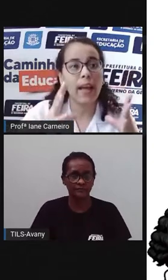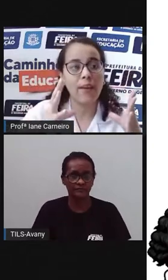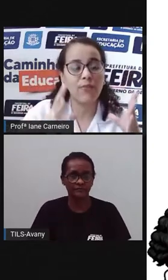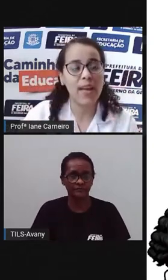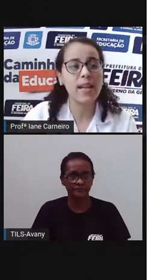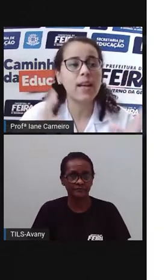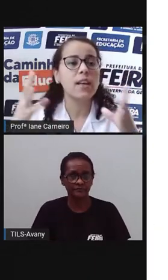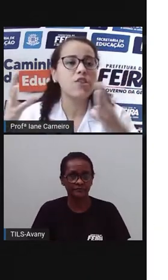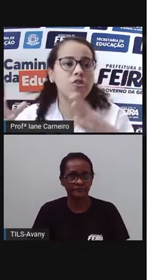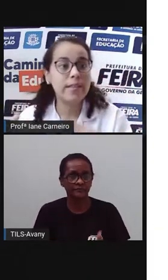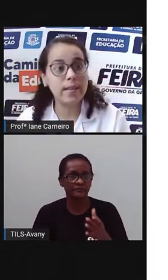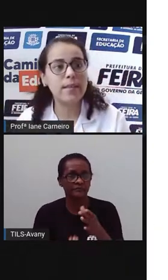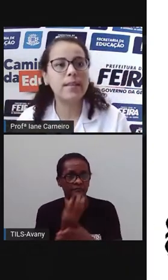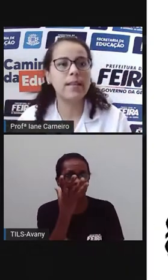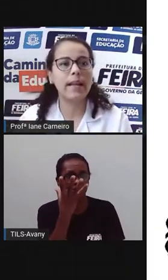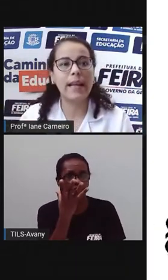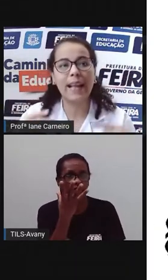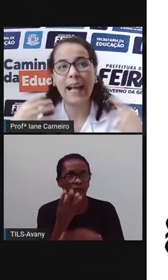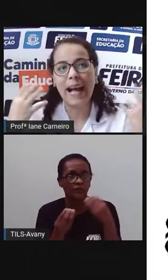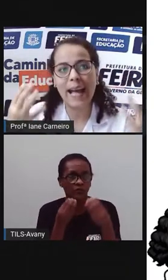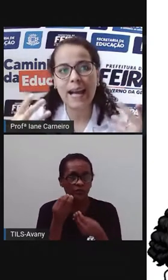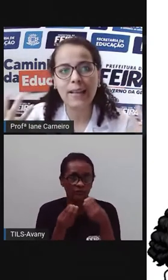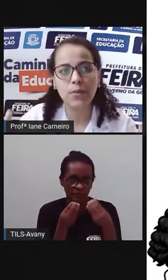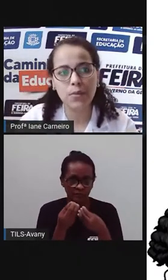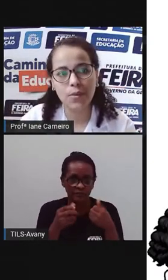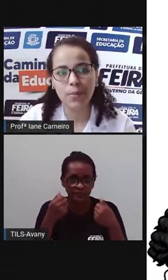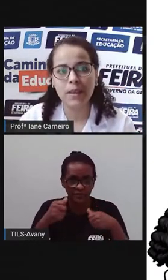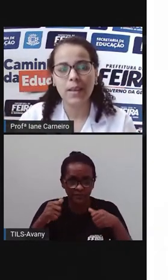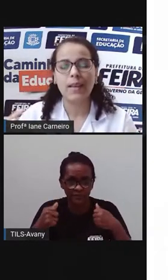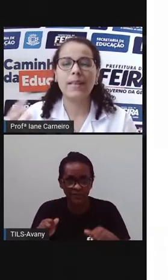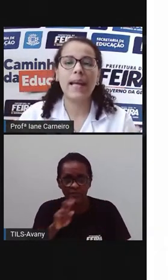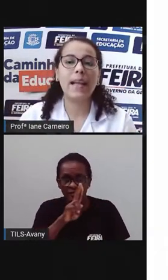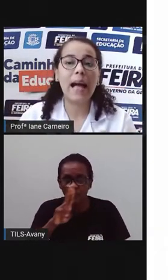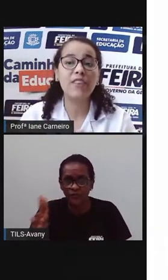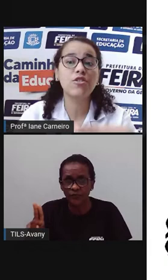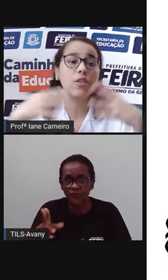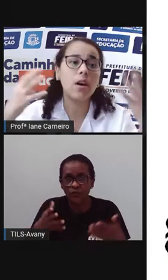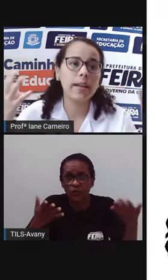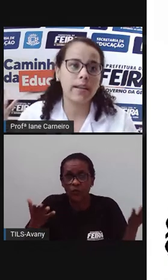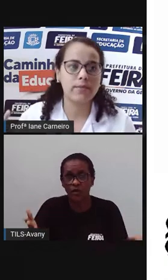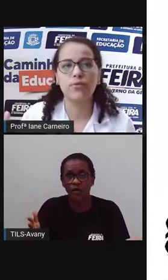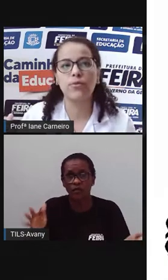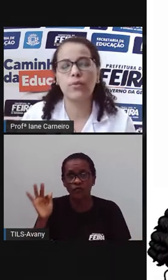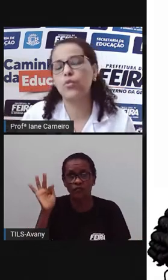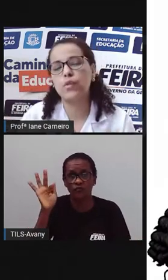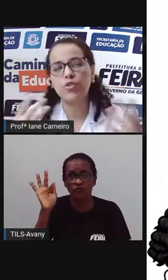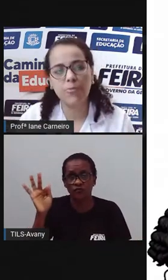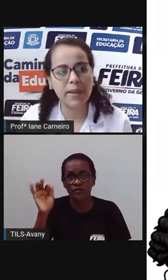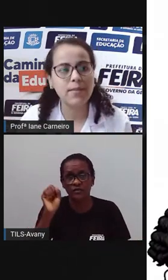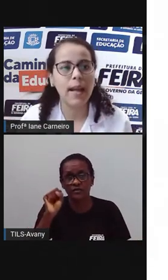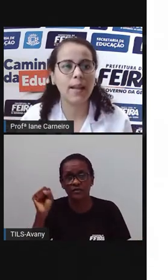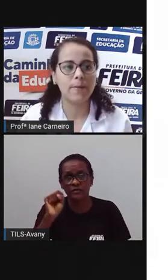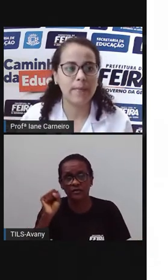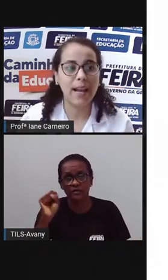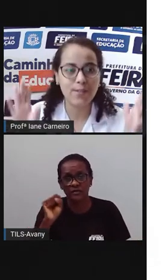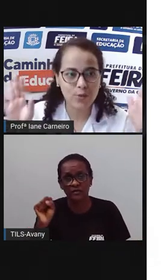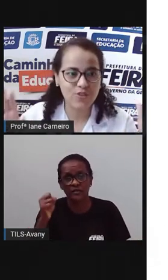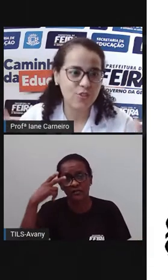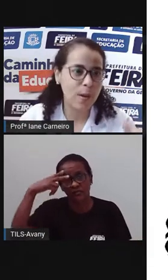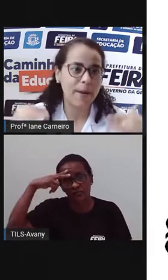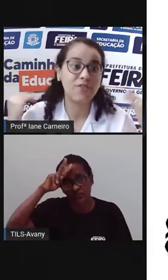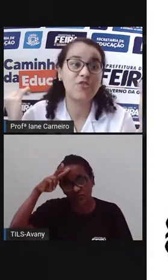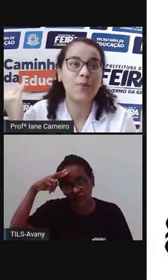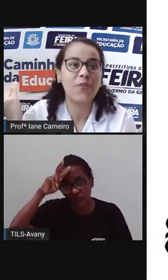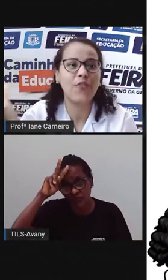feira de Santana, né? E ela carrega no nome dela a história do surgimento dela, né? Ela